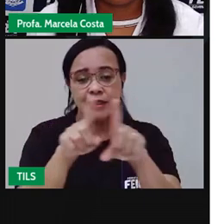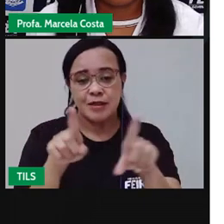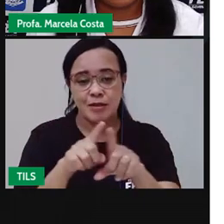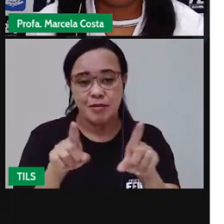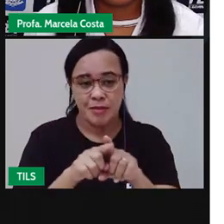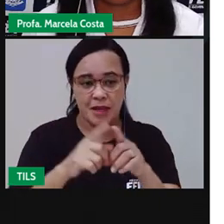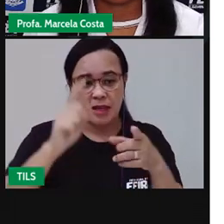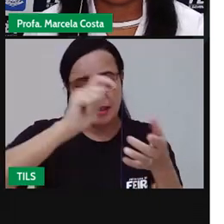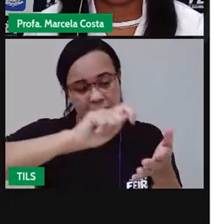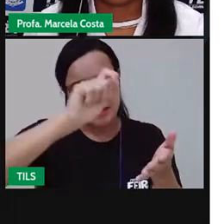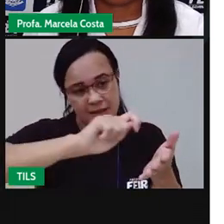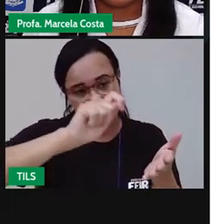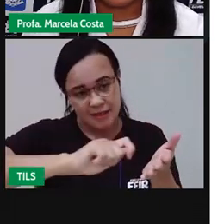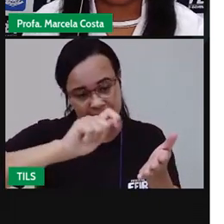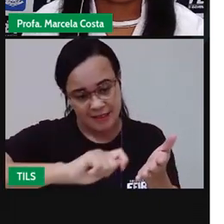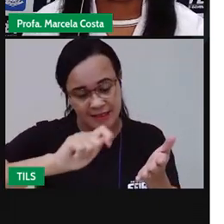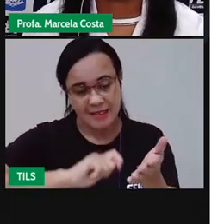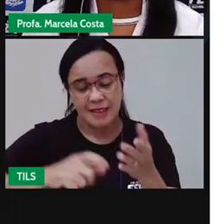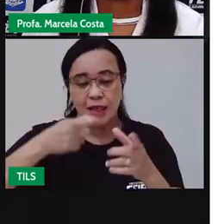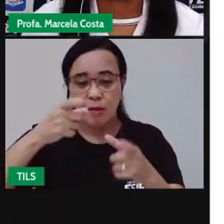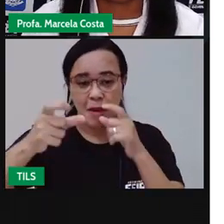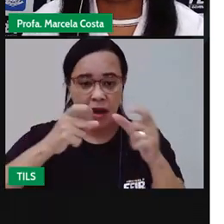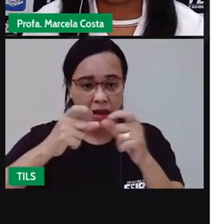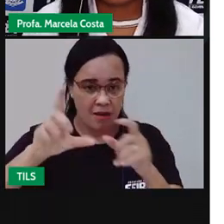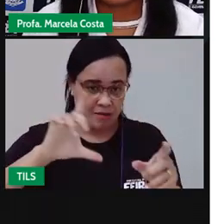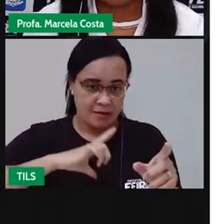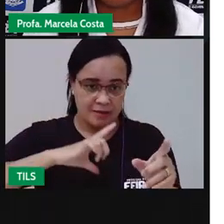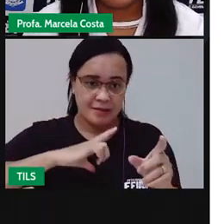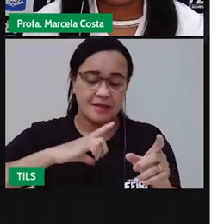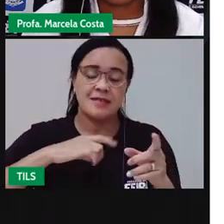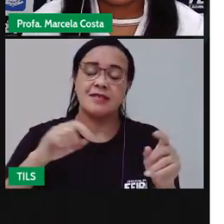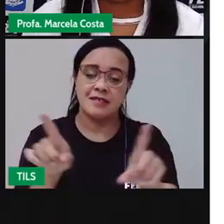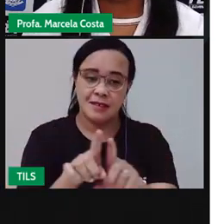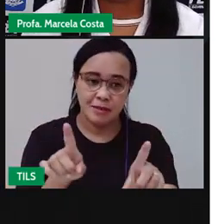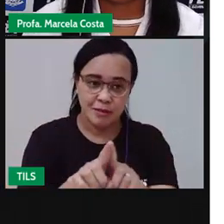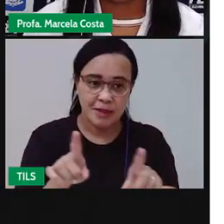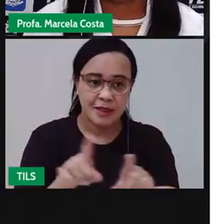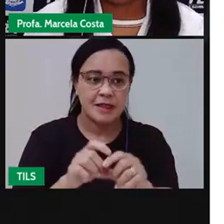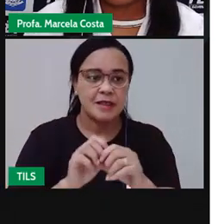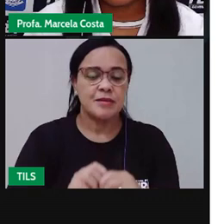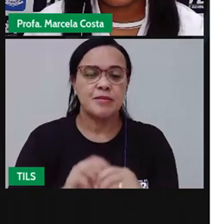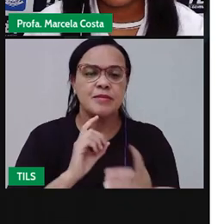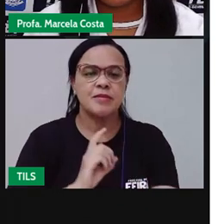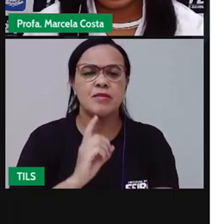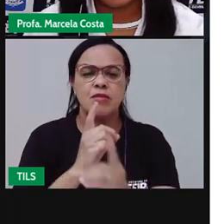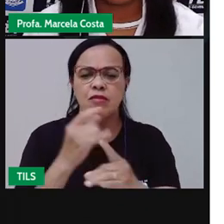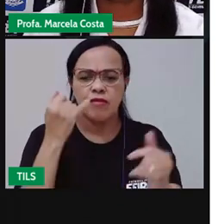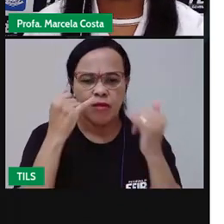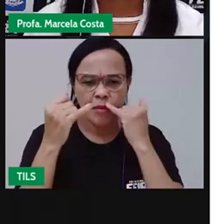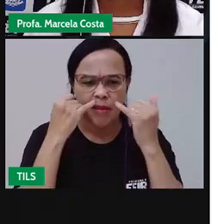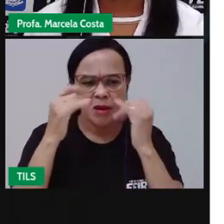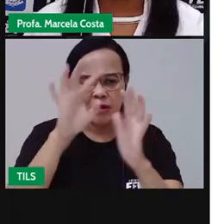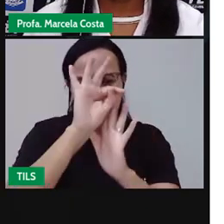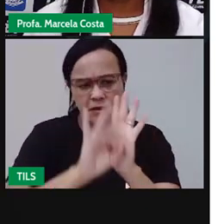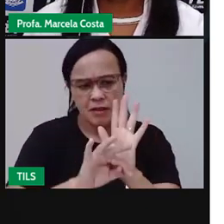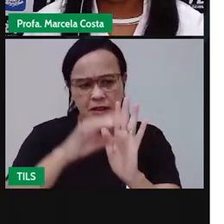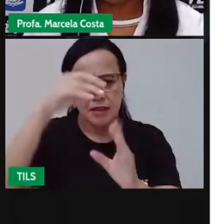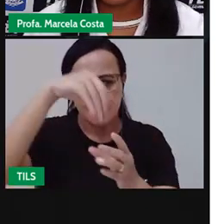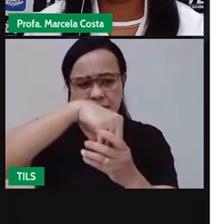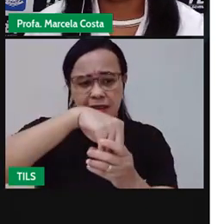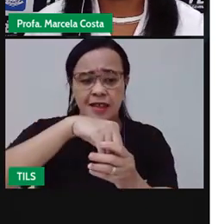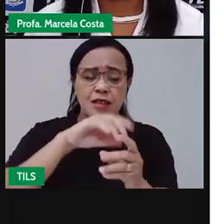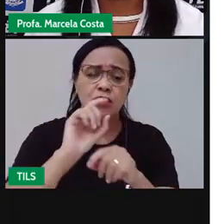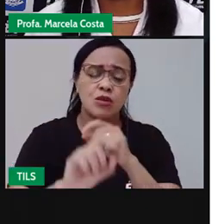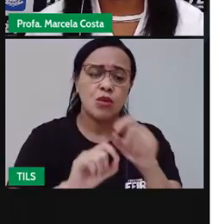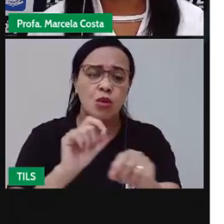dos fonemas presentes nas palavras. Vai aprender também a identificar informações no texto e